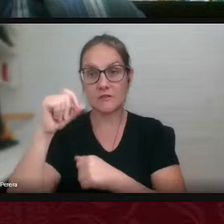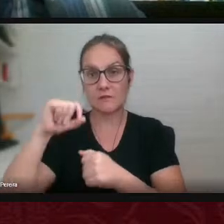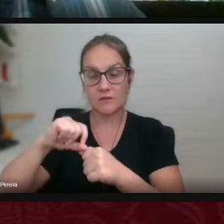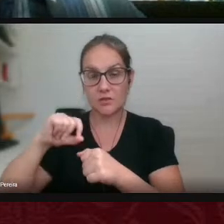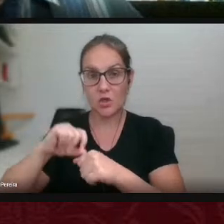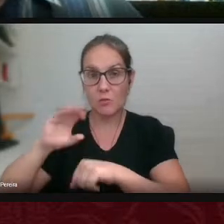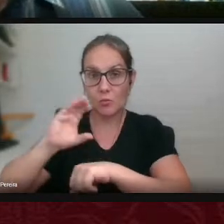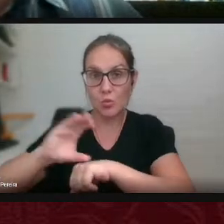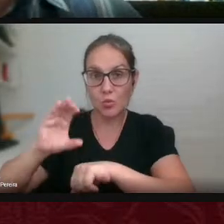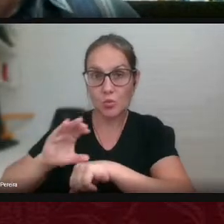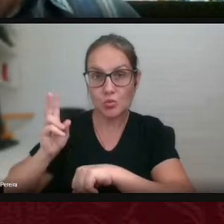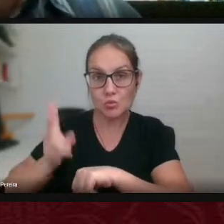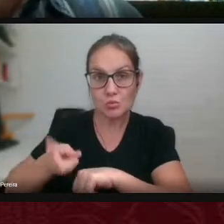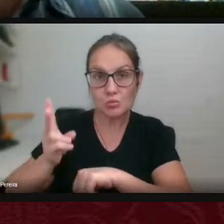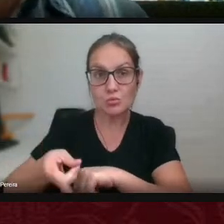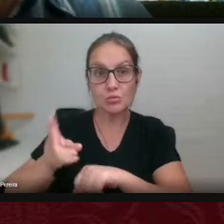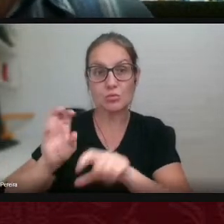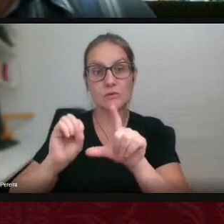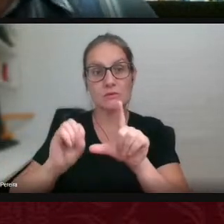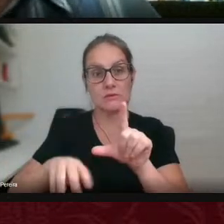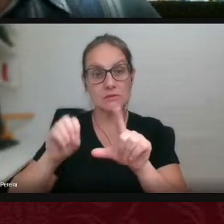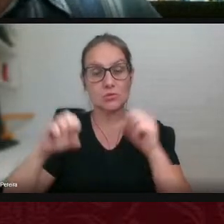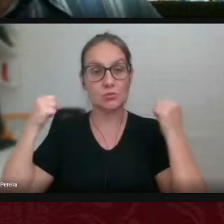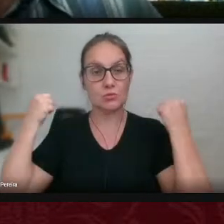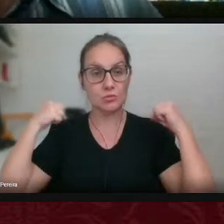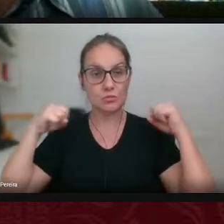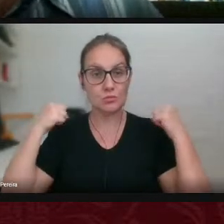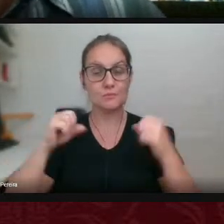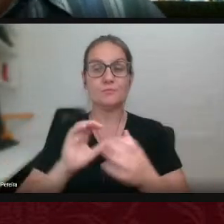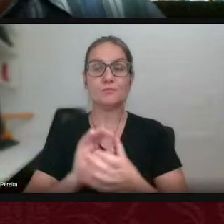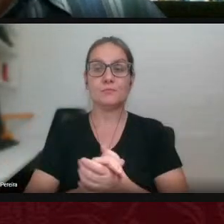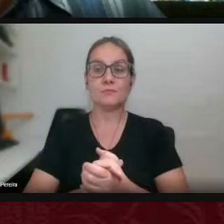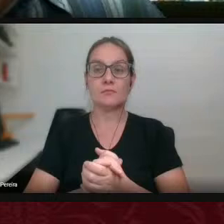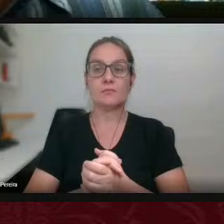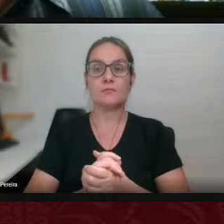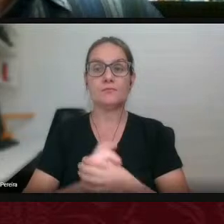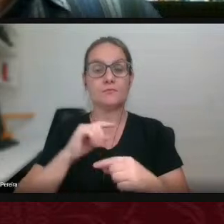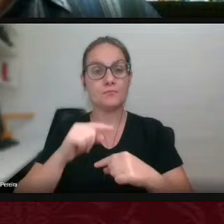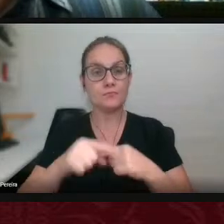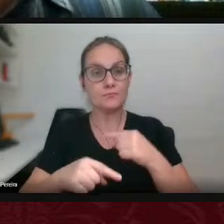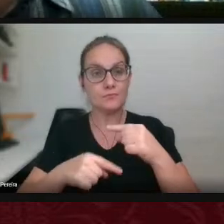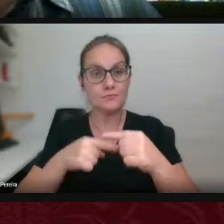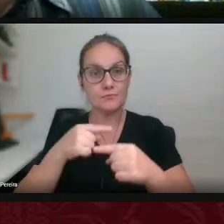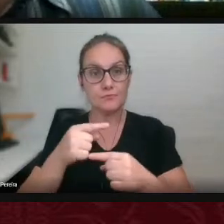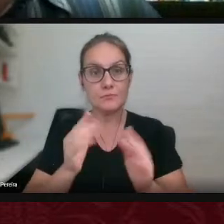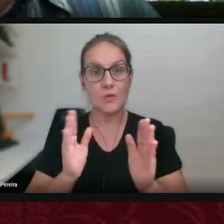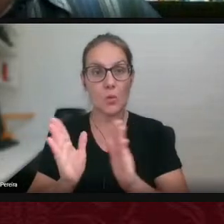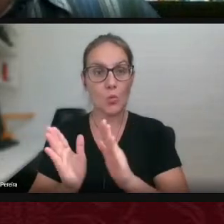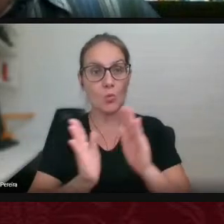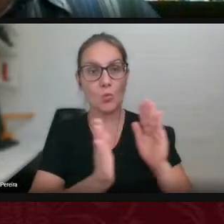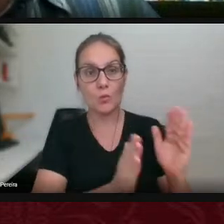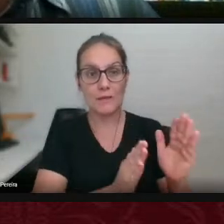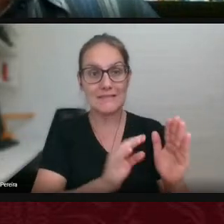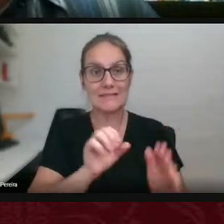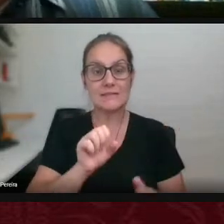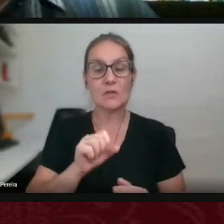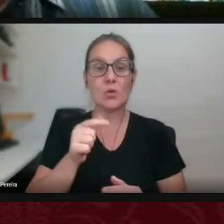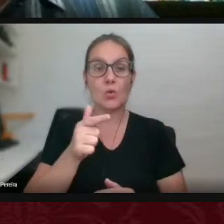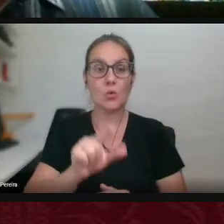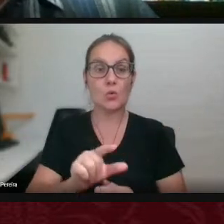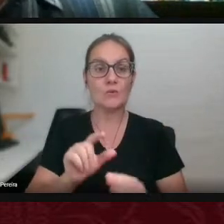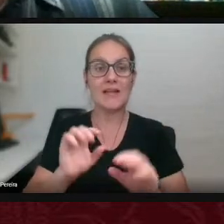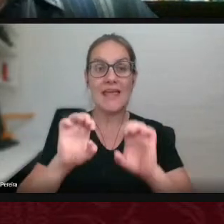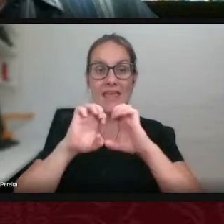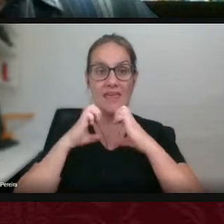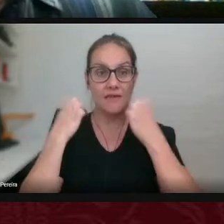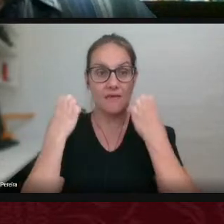continuada pelo curso de educação física. Depois, vem uma sessão do livro, né? Que é justamente Eventos